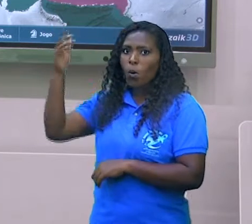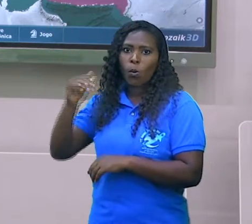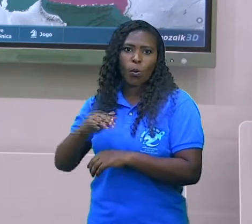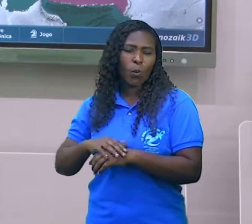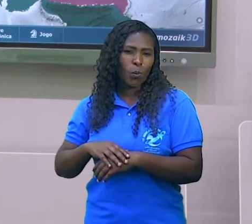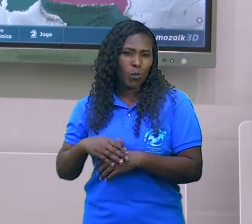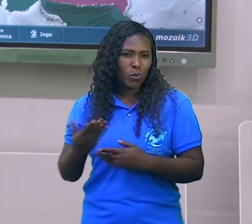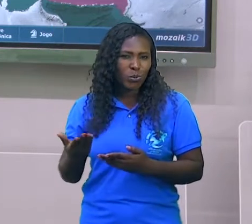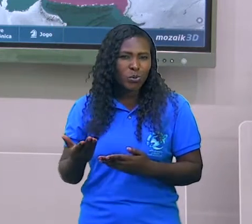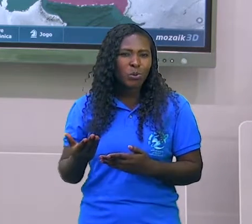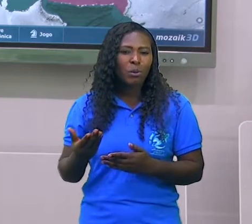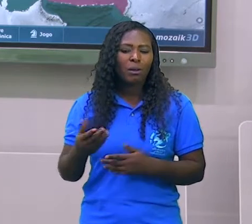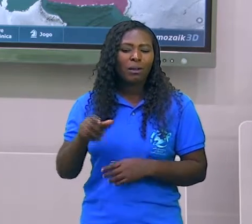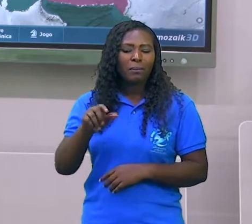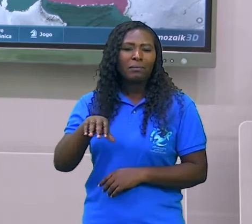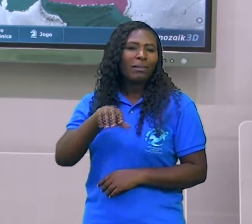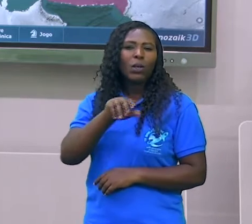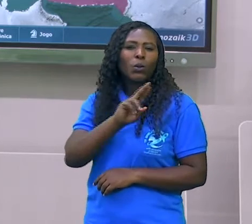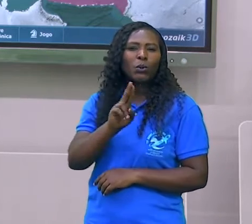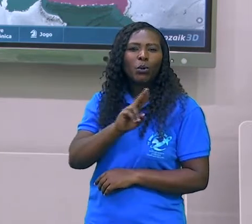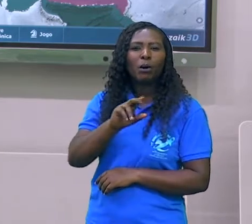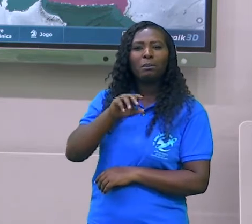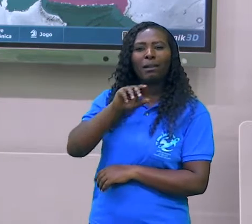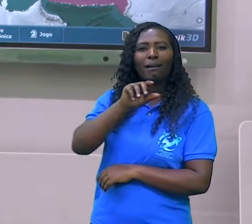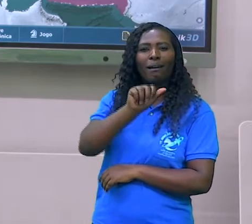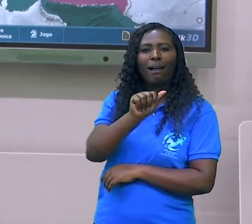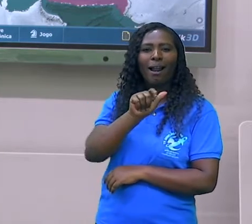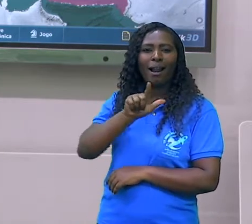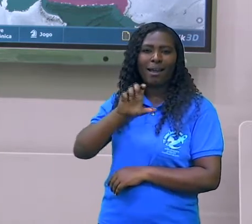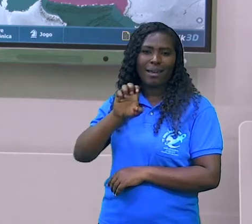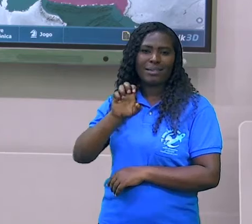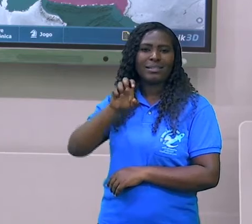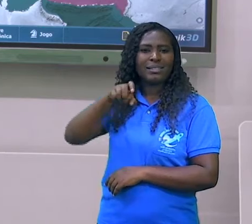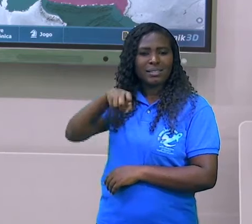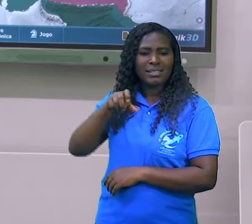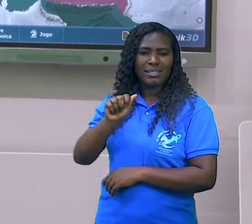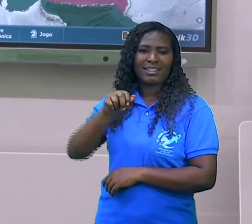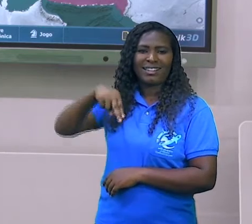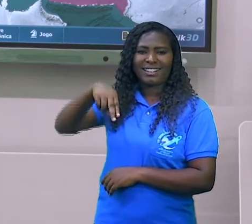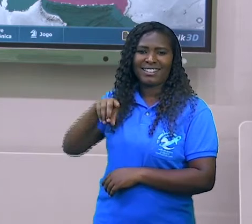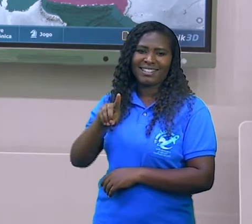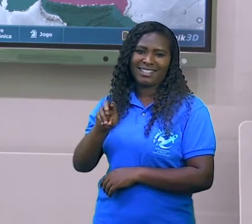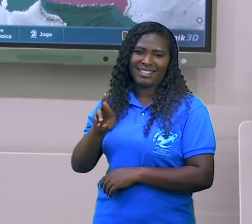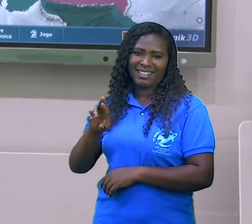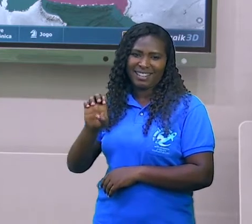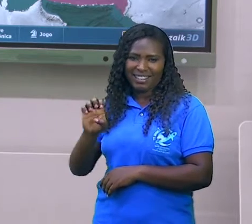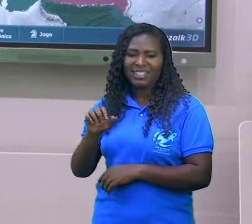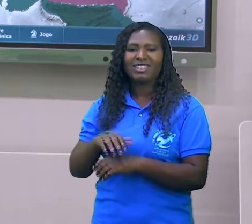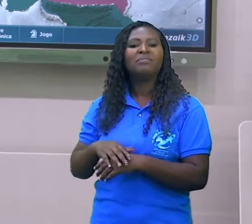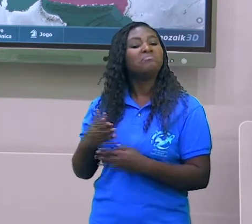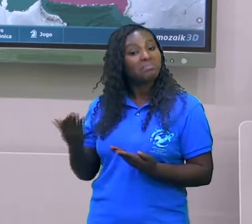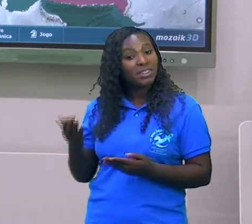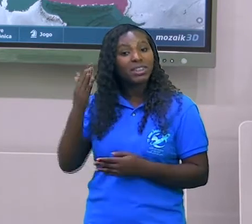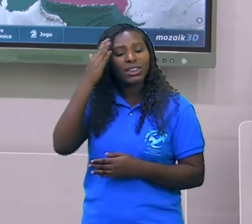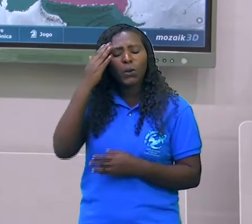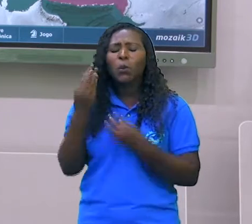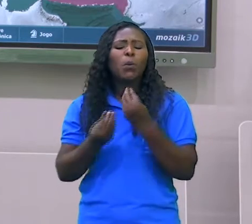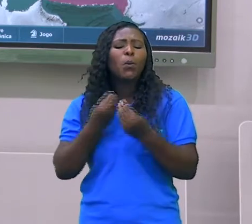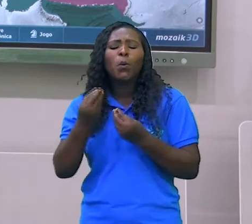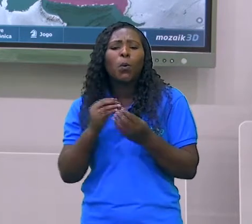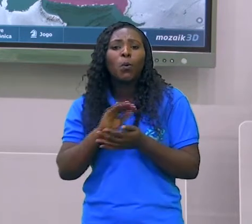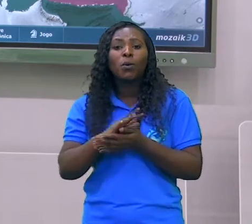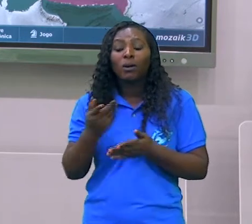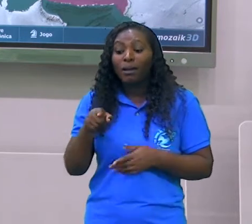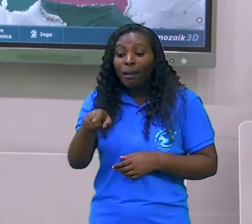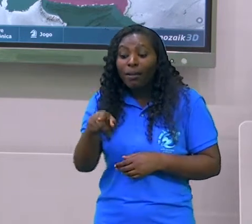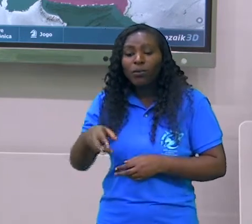porque ele foi o principal responsável pela cultura helenística, que marcou este período.